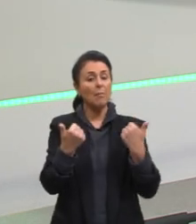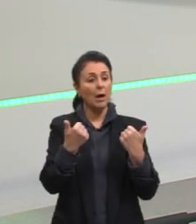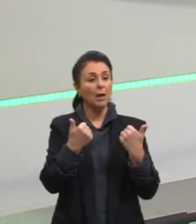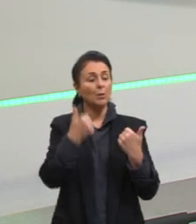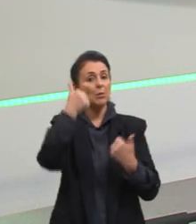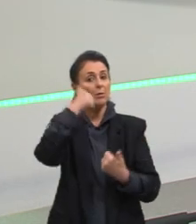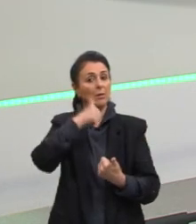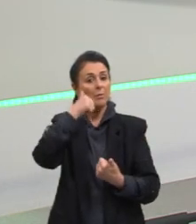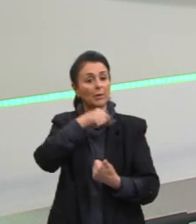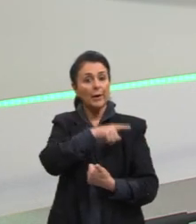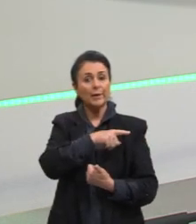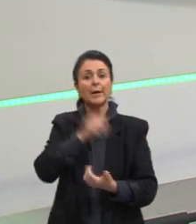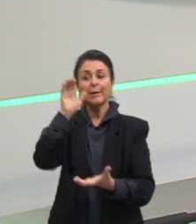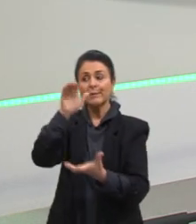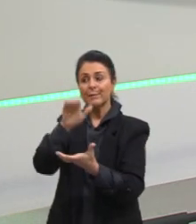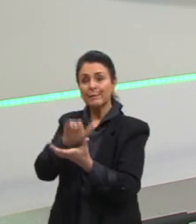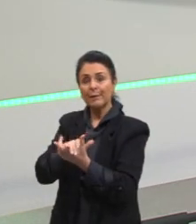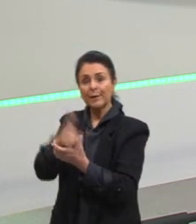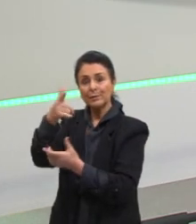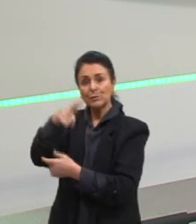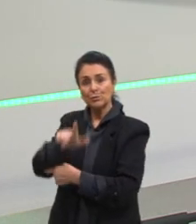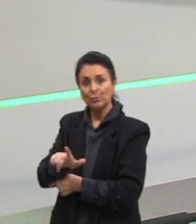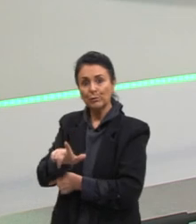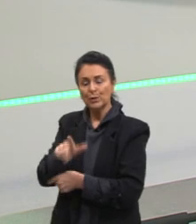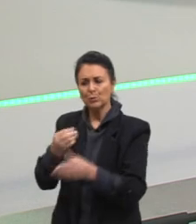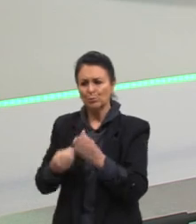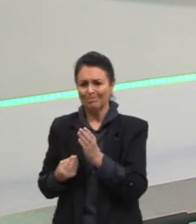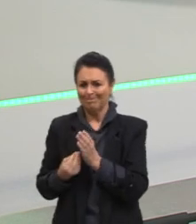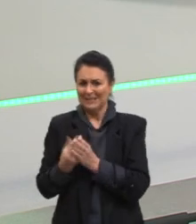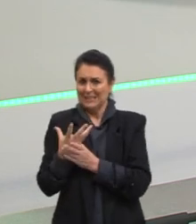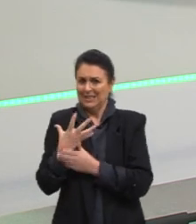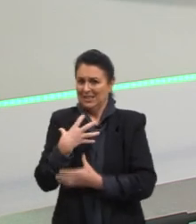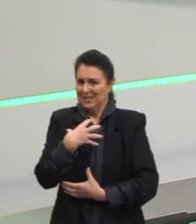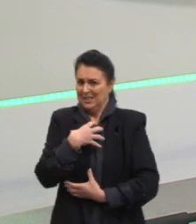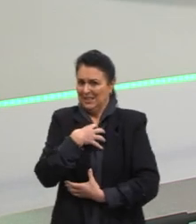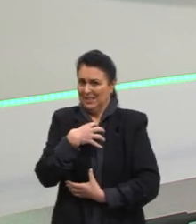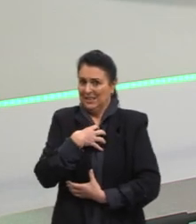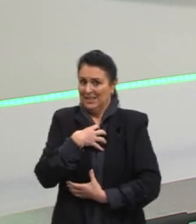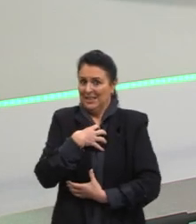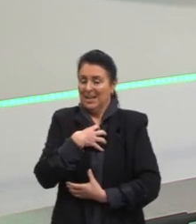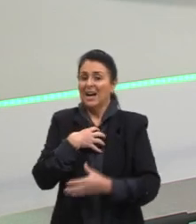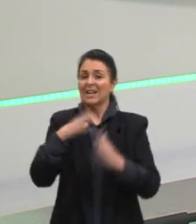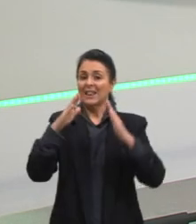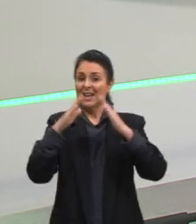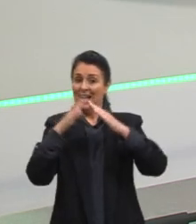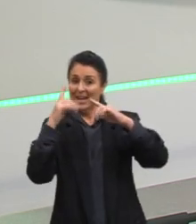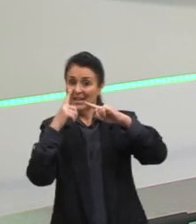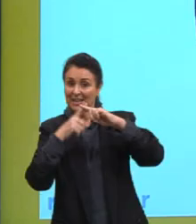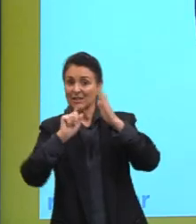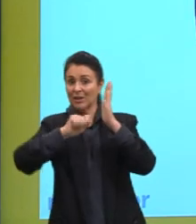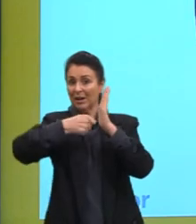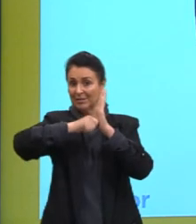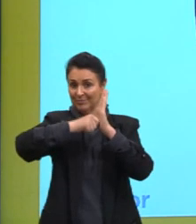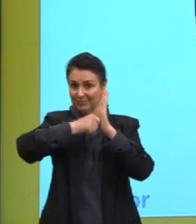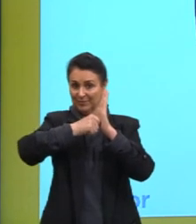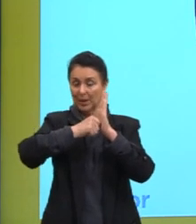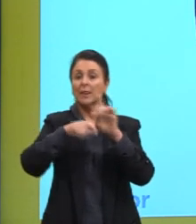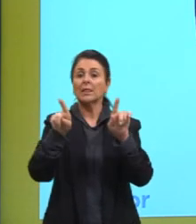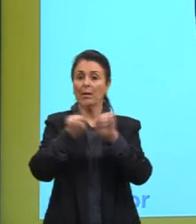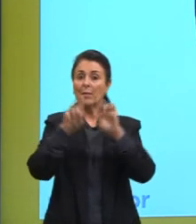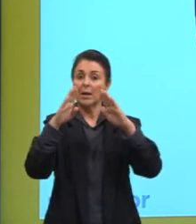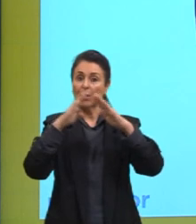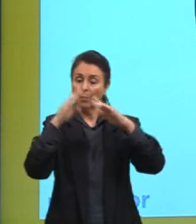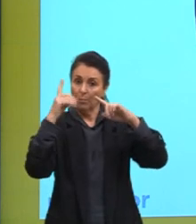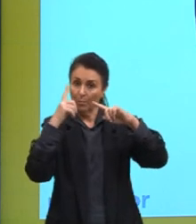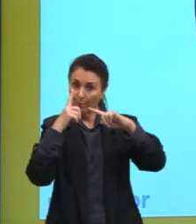para poder casar de novo e isso acaba criando, gerando a igreja anglicana, uma dessas igrejas protestantes. Também é uma